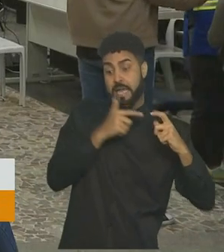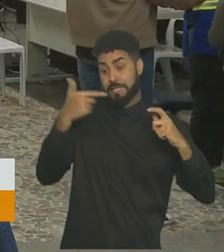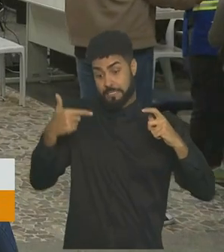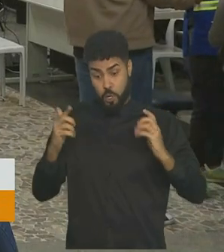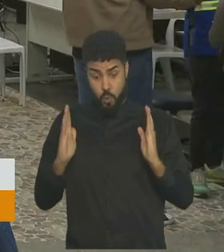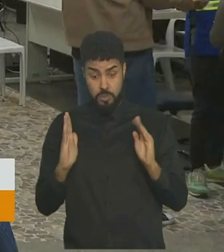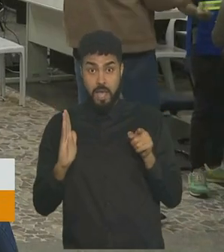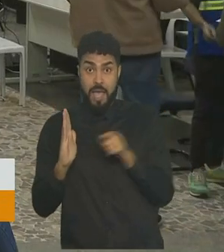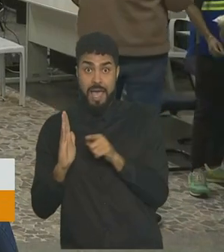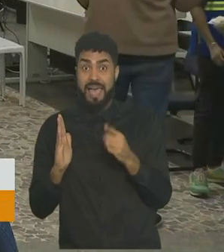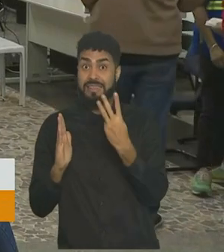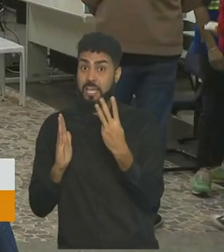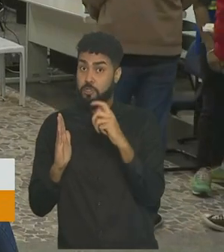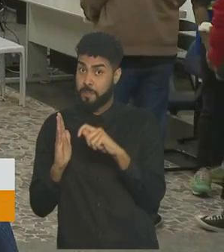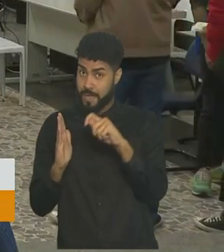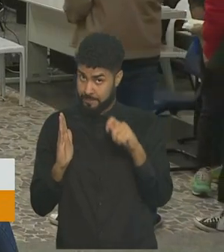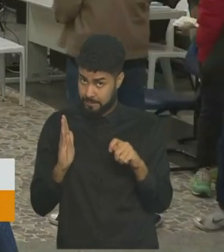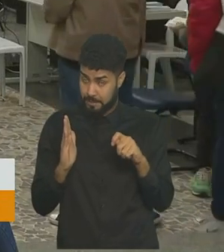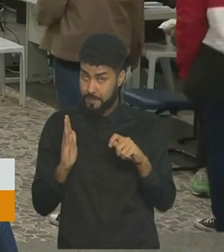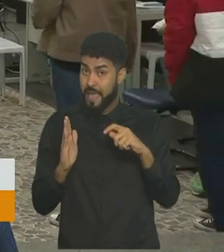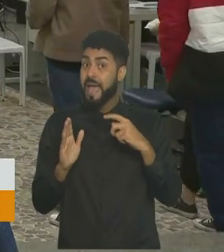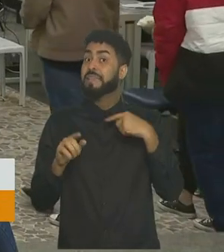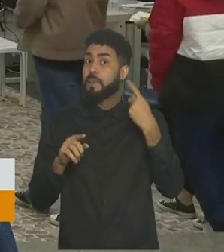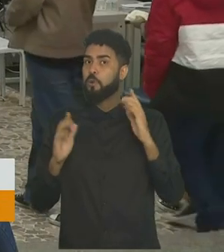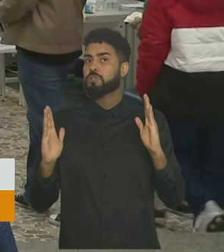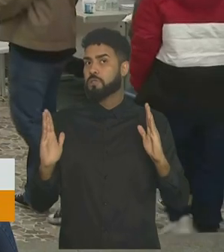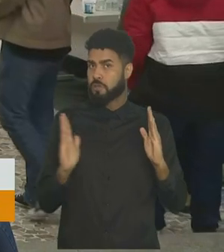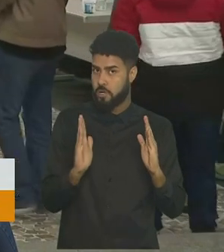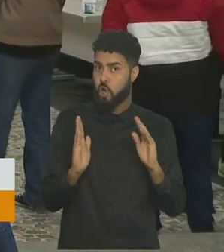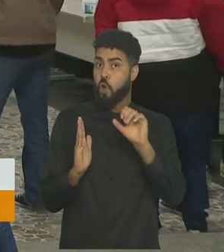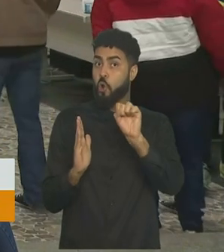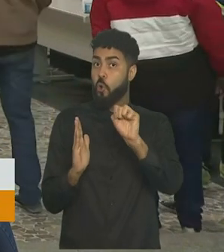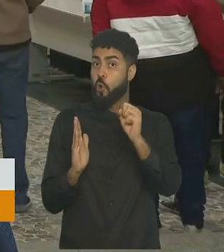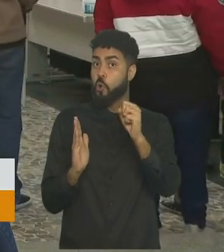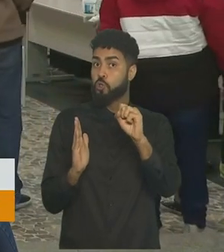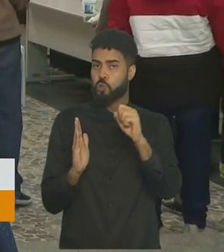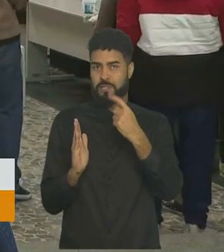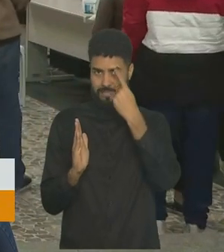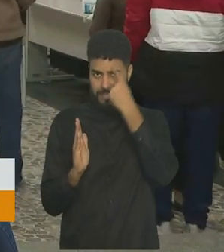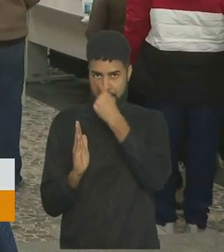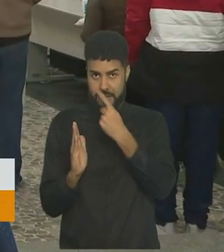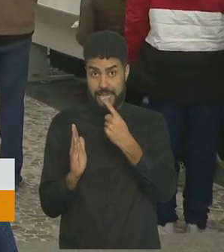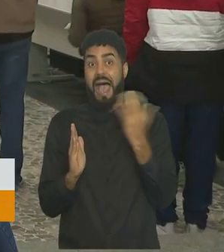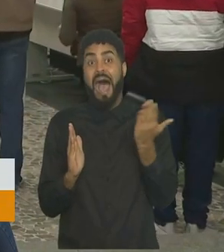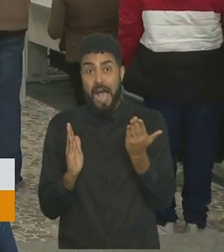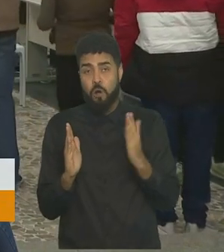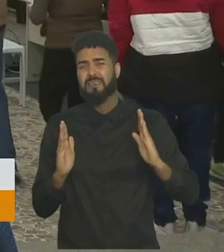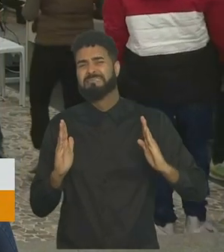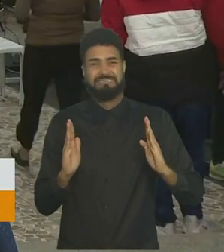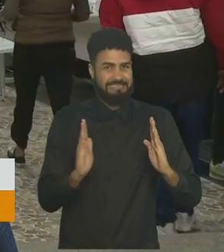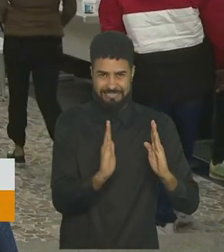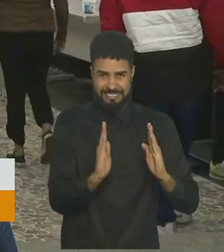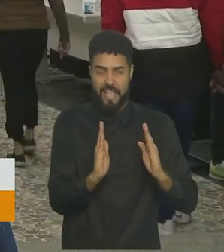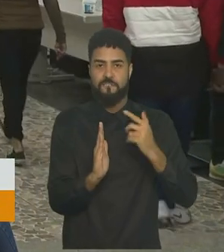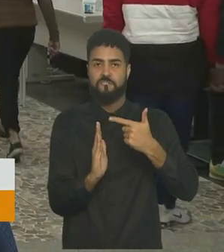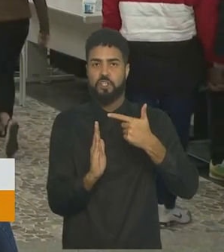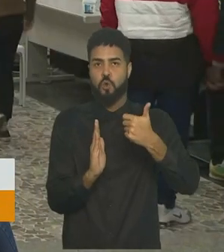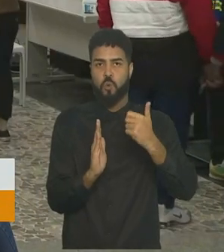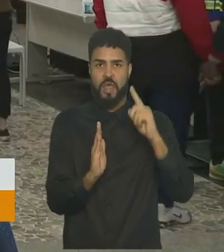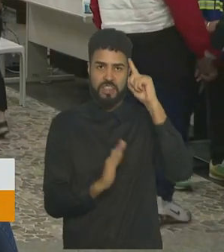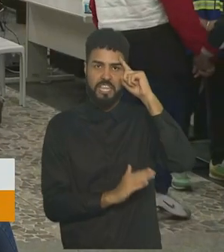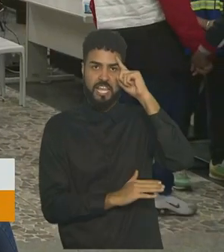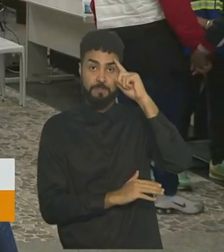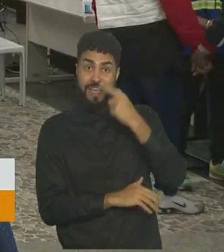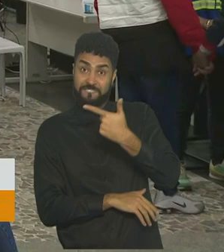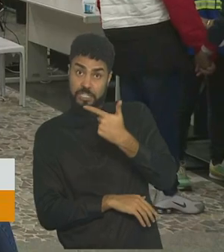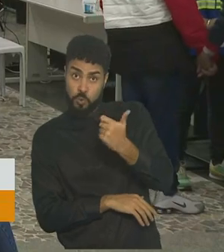era de três meses, depois houve uma redução para oito semanas e agora para 21 dias. Esse intervalo